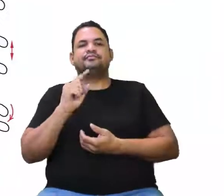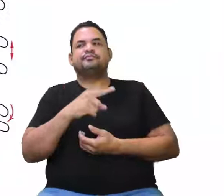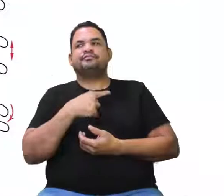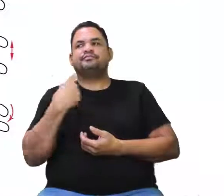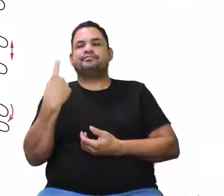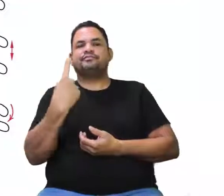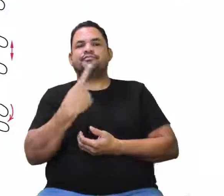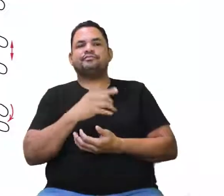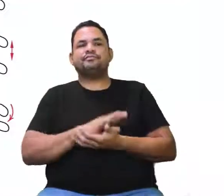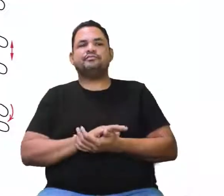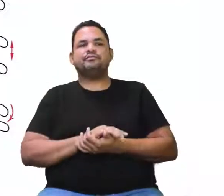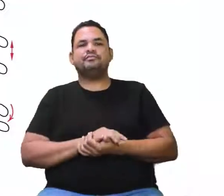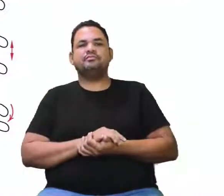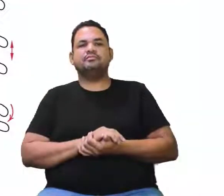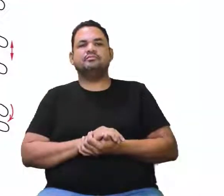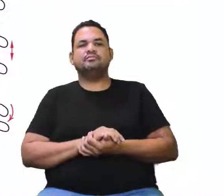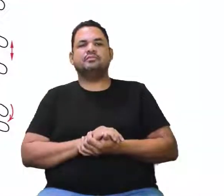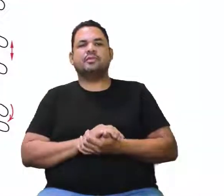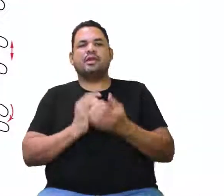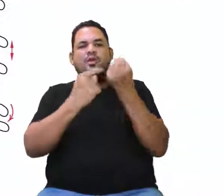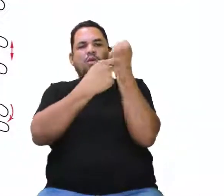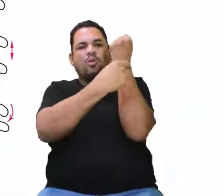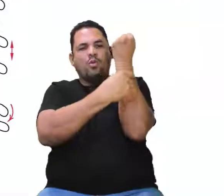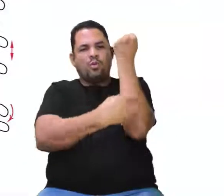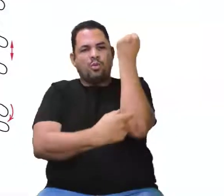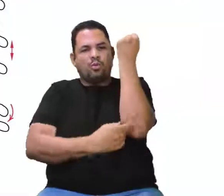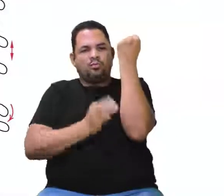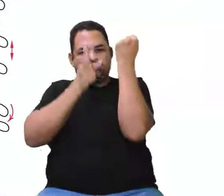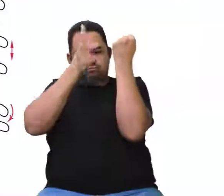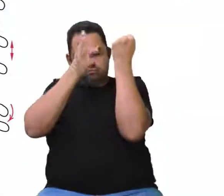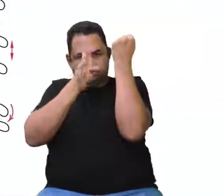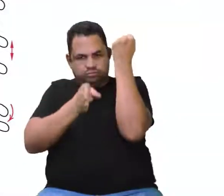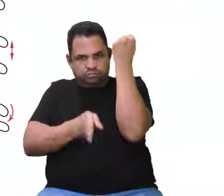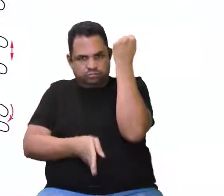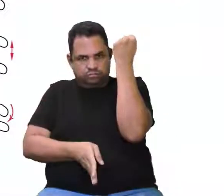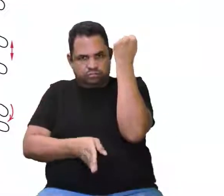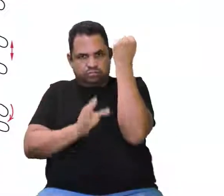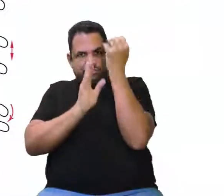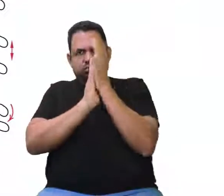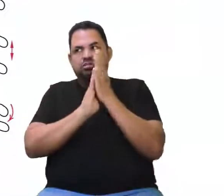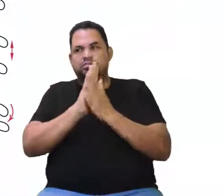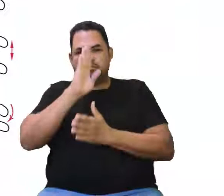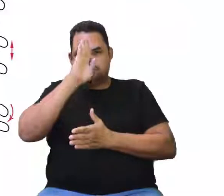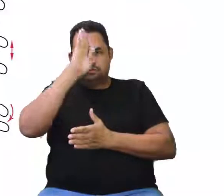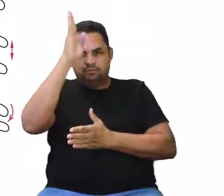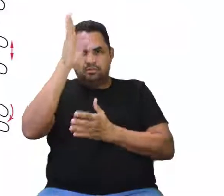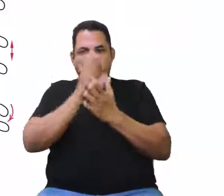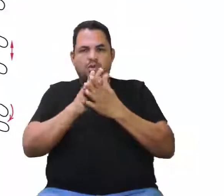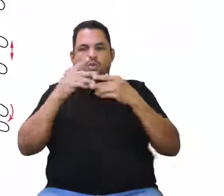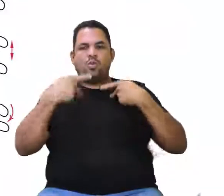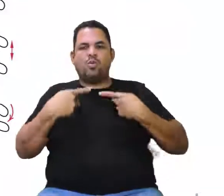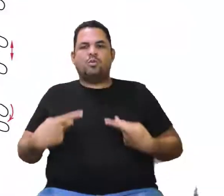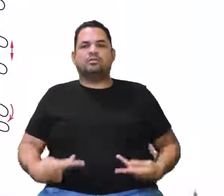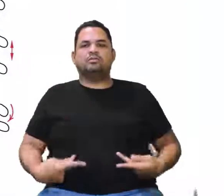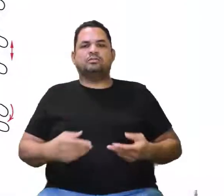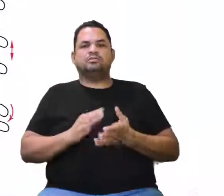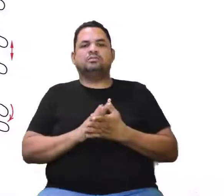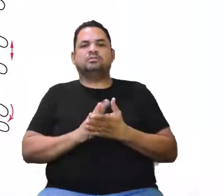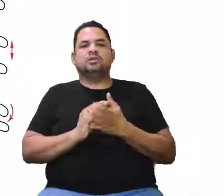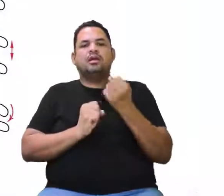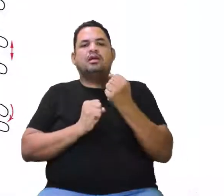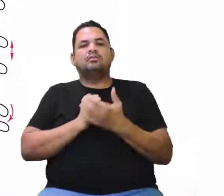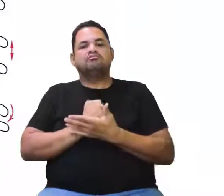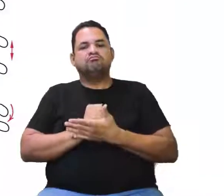que a gente viu? A gente viu que a coluna vertebral é um eixo, o eixo central do nosso corpo, que vai nos